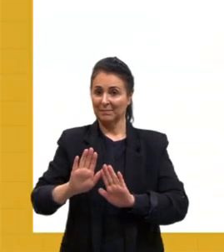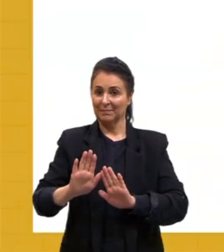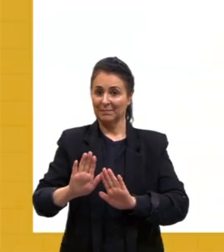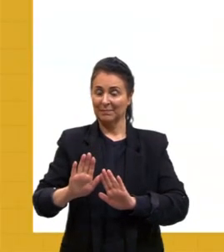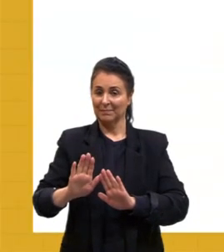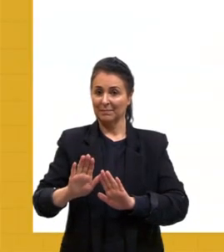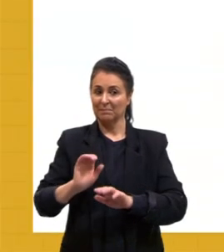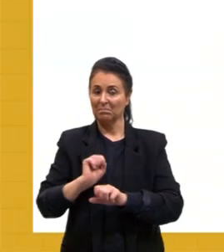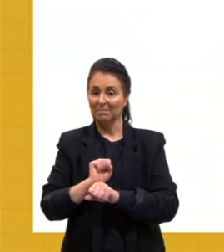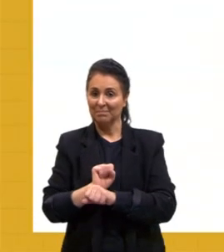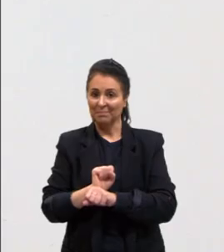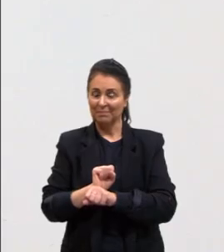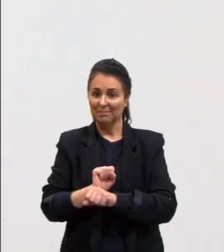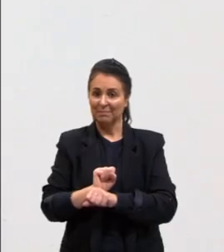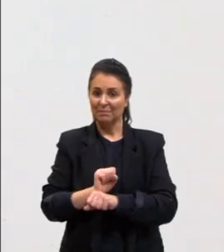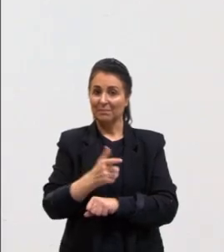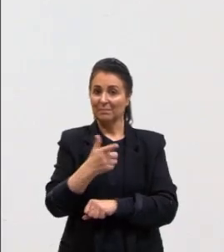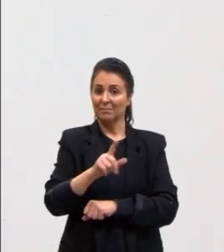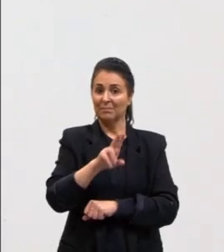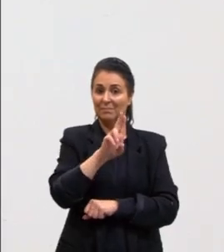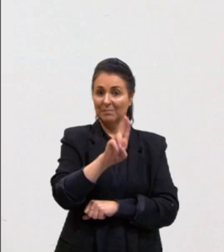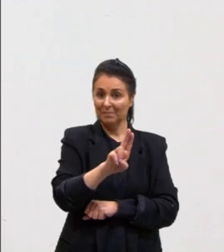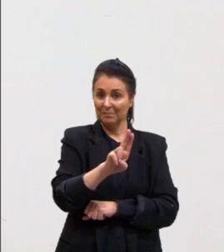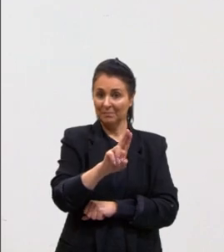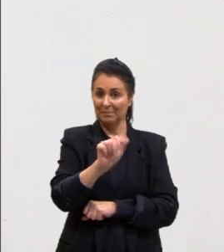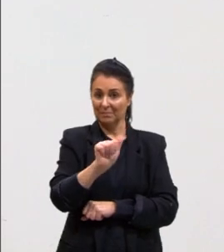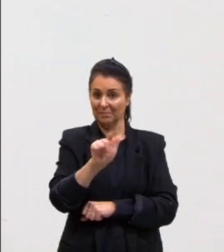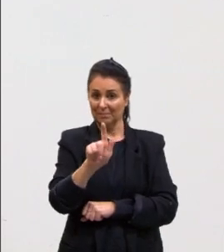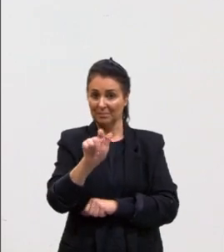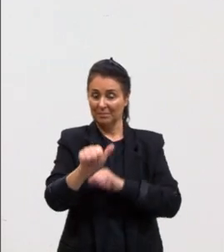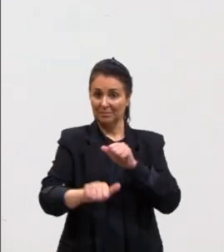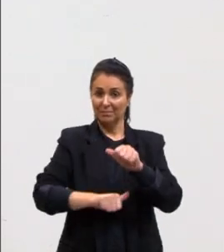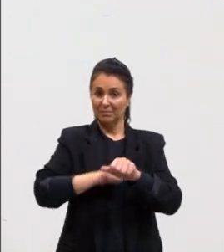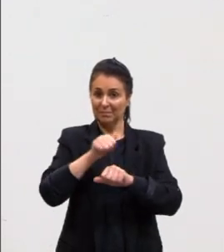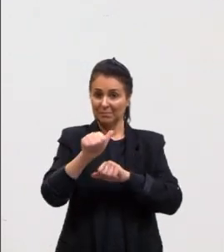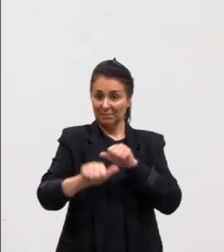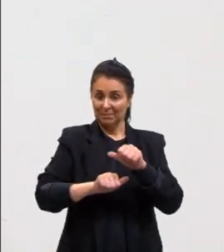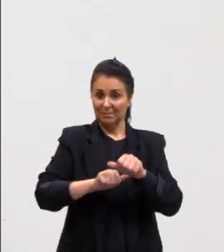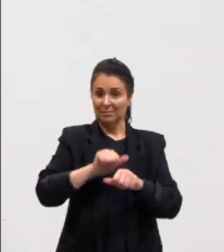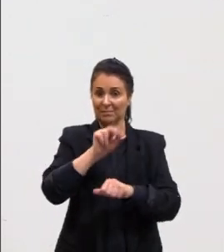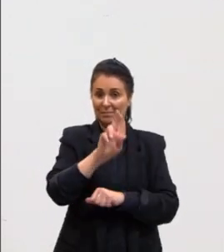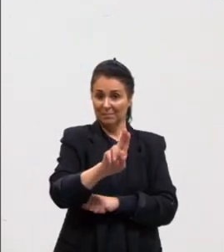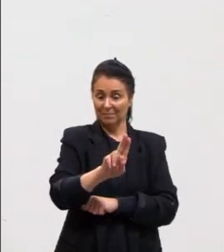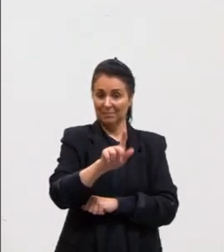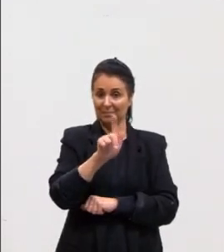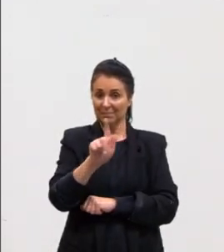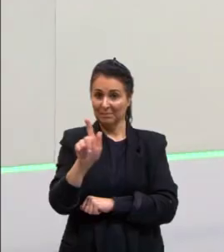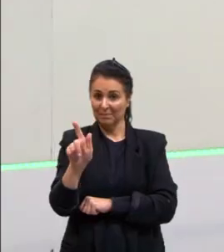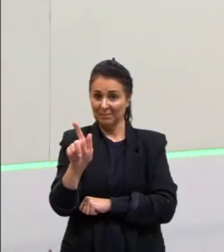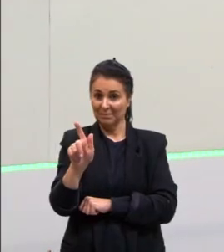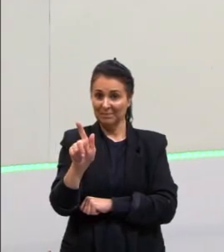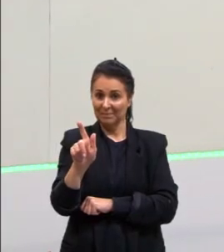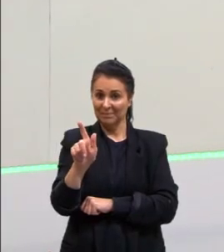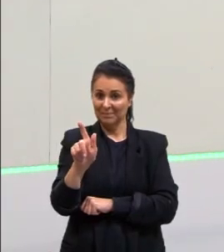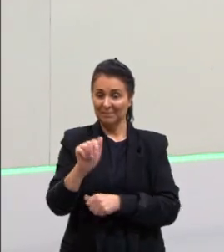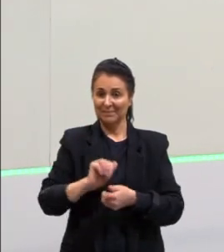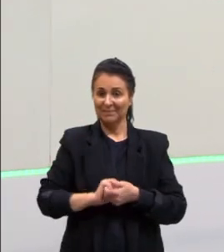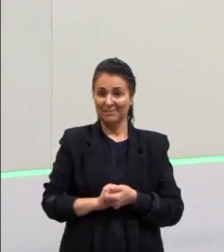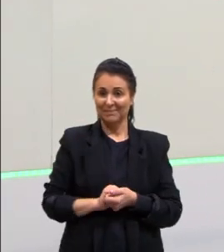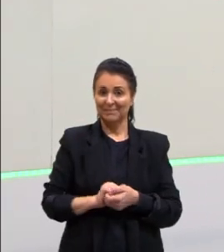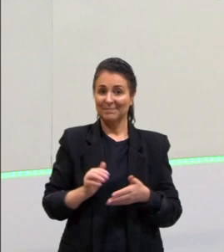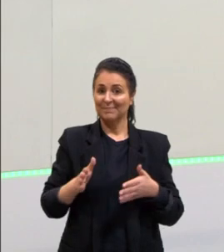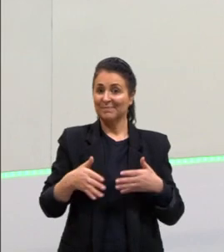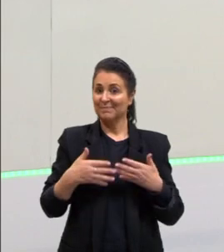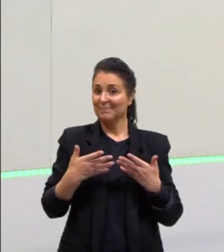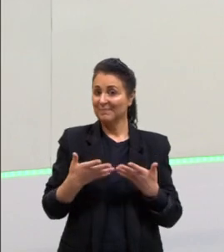Como não vai ter o UAG, vai ter o UGG? Não vai parar aqui. Vai continuar. Então,